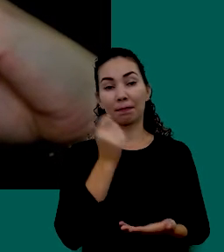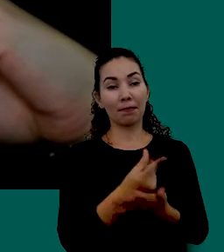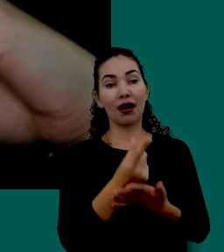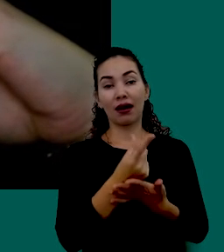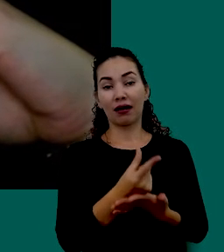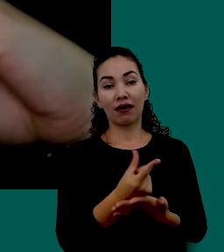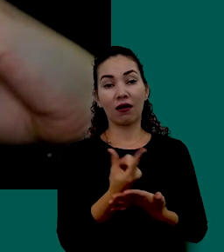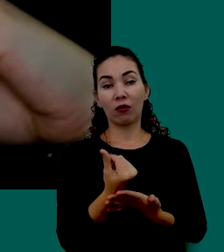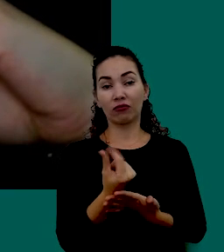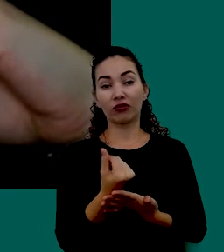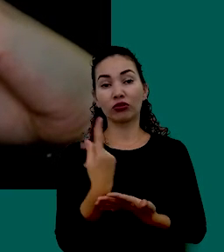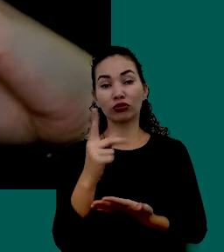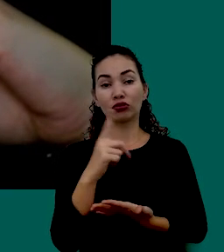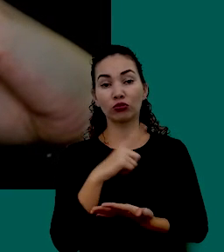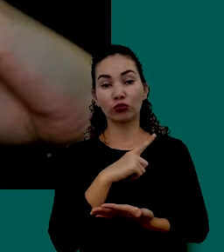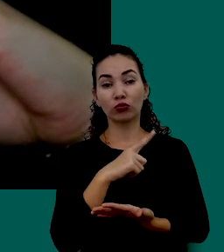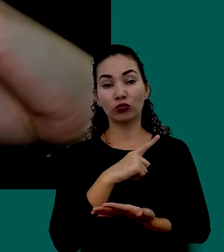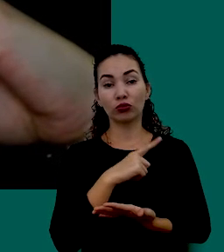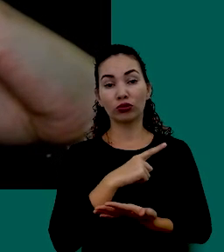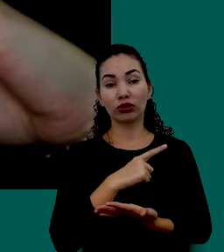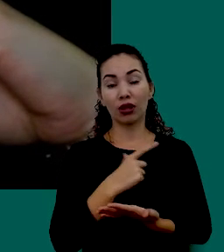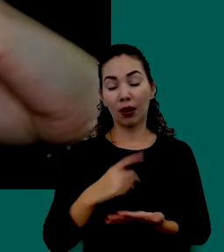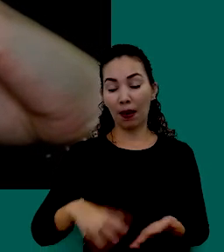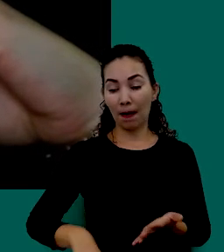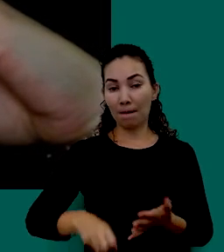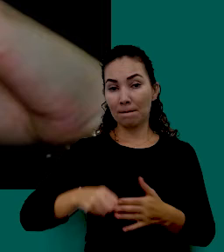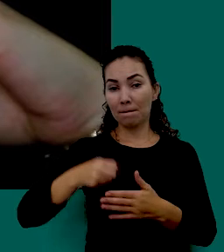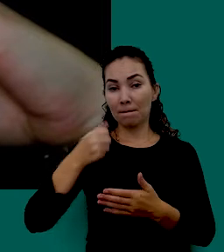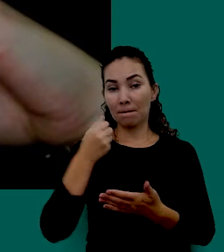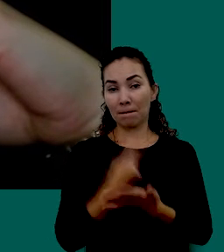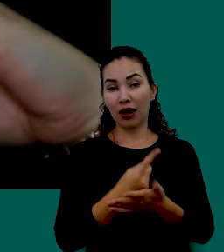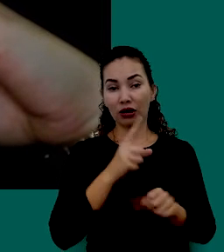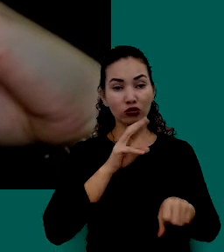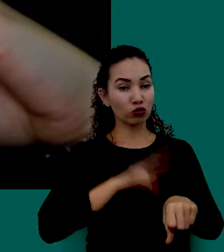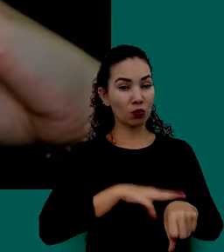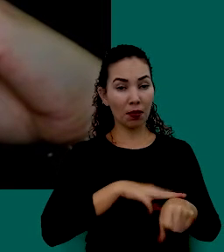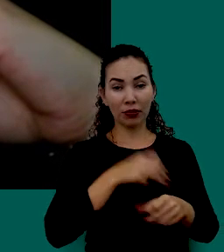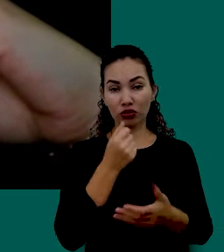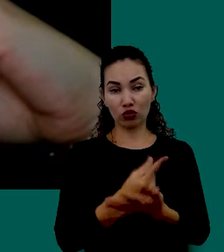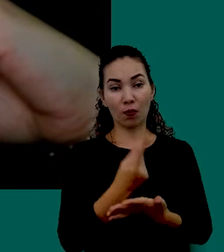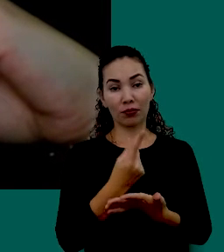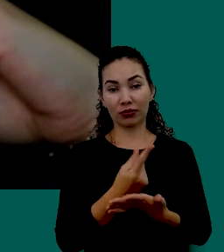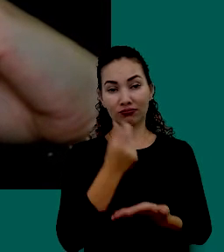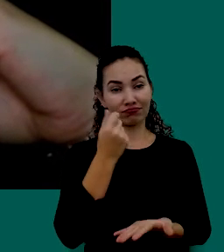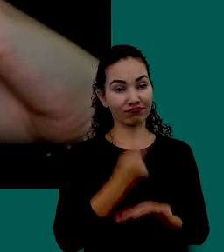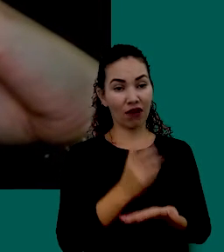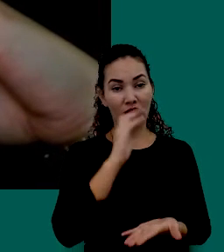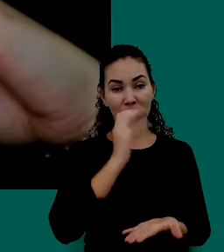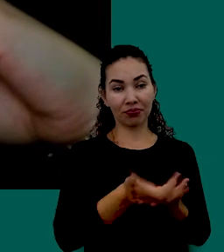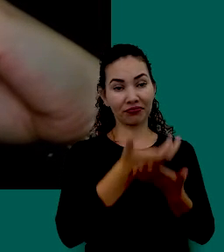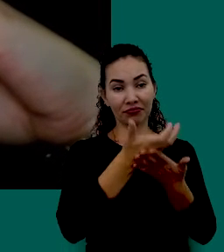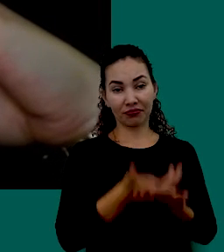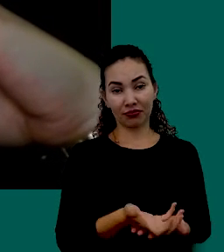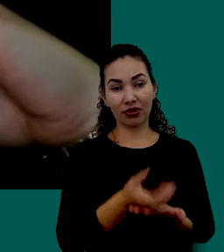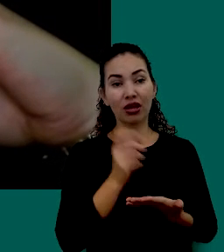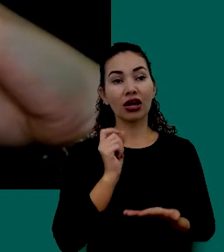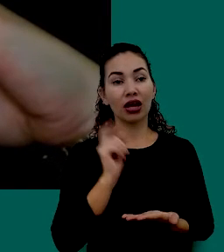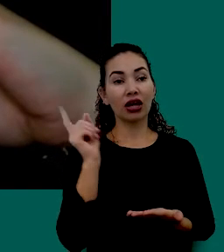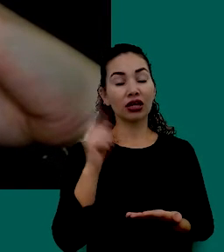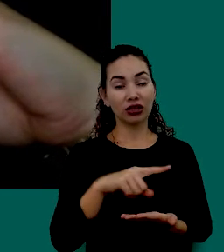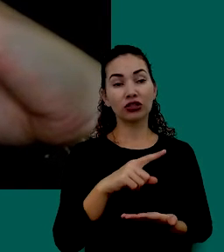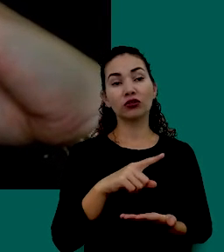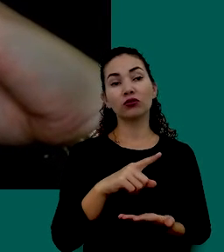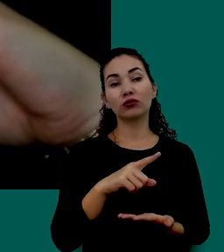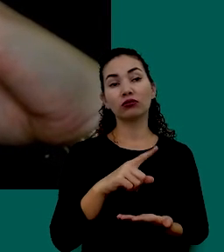O Valor Que Você Irá Desembolsar No Ato Da Compra Isso Te Faz Ter Uma Noção